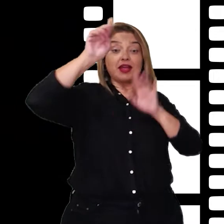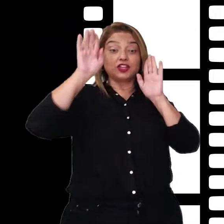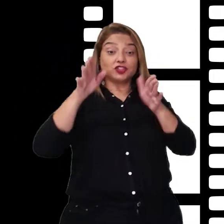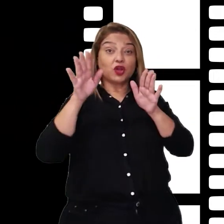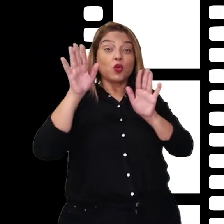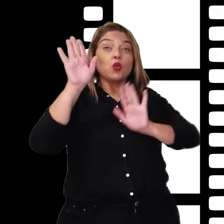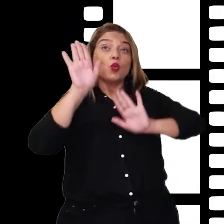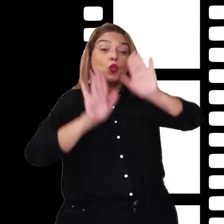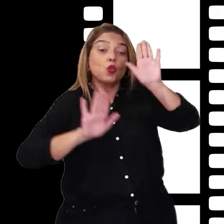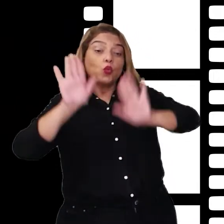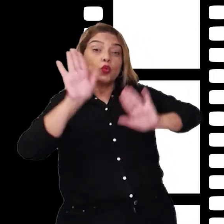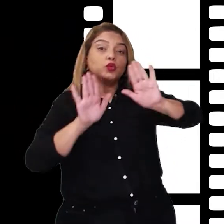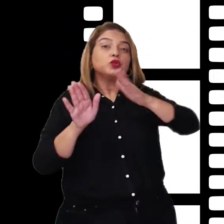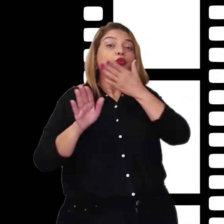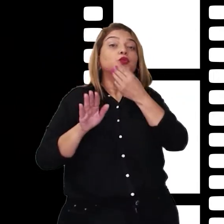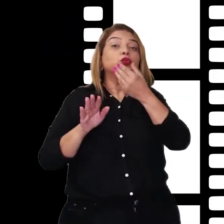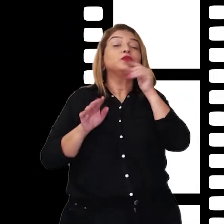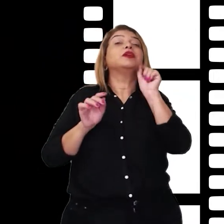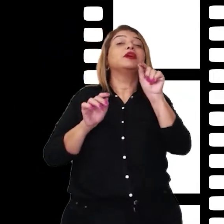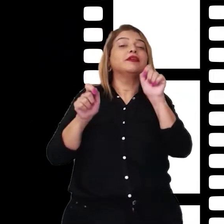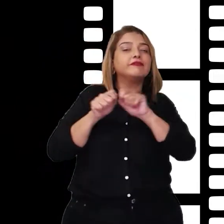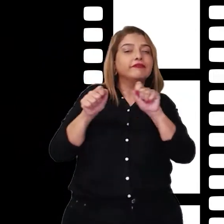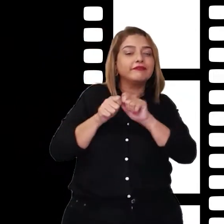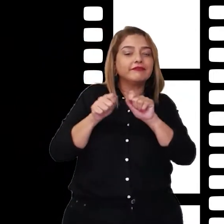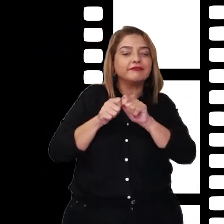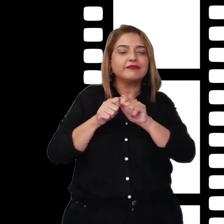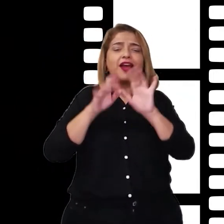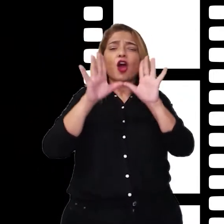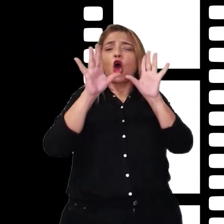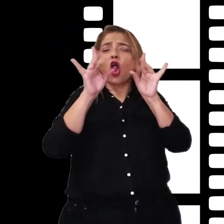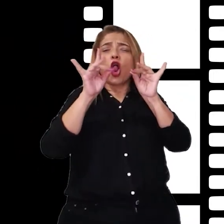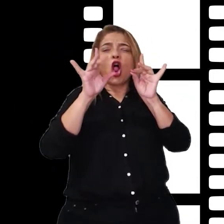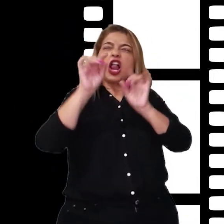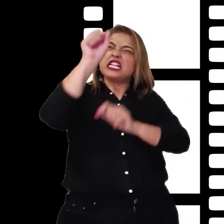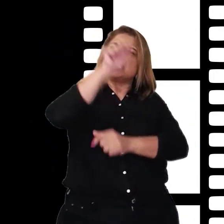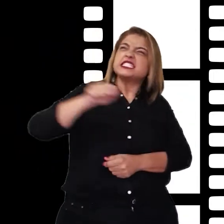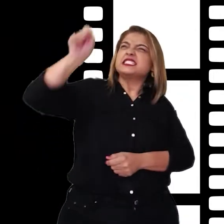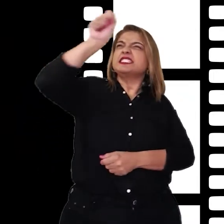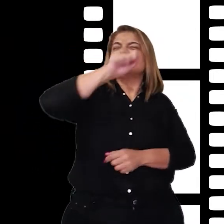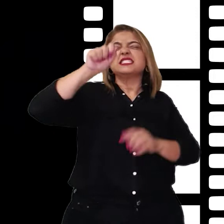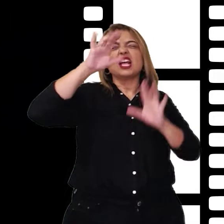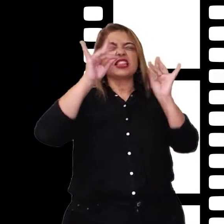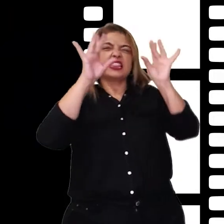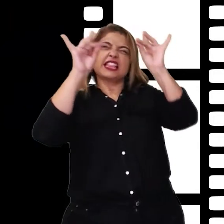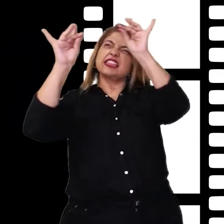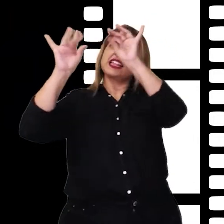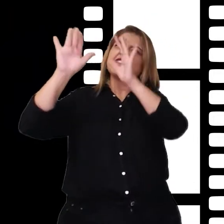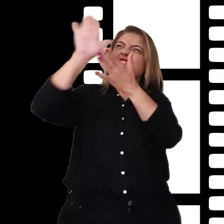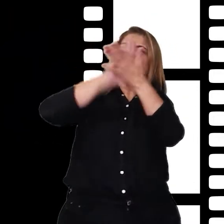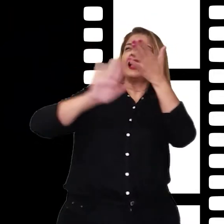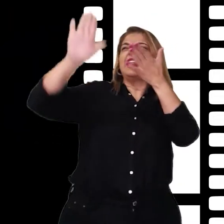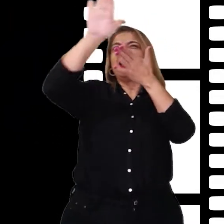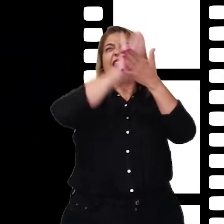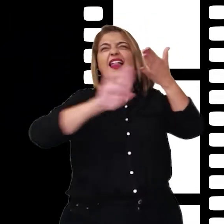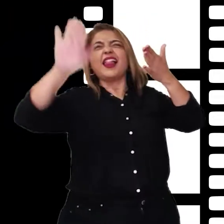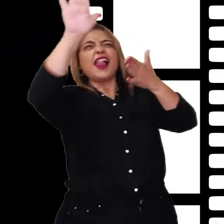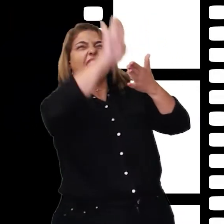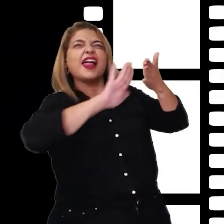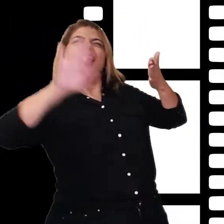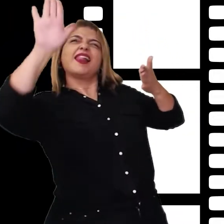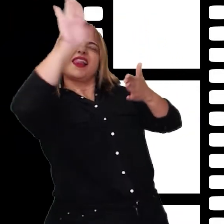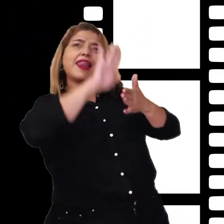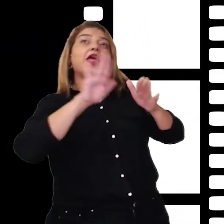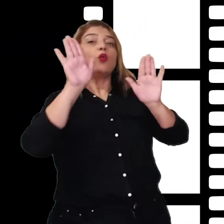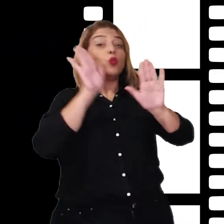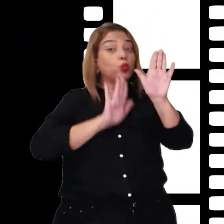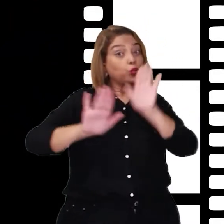olha o que o nosso menino fez. Passou toda a cola que ele conseguiu, passou cola, bastante cola, com muito carinho,